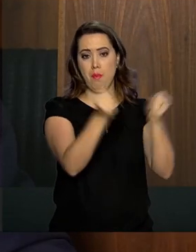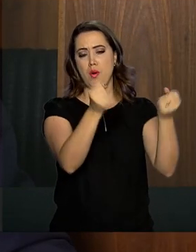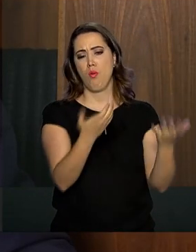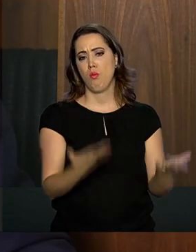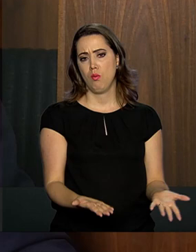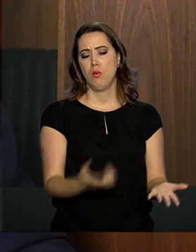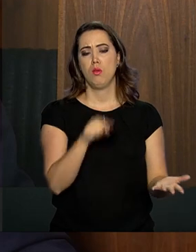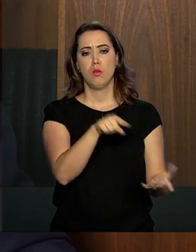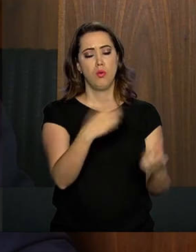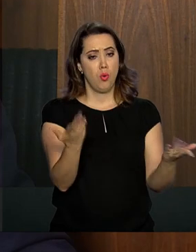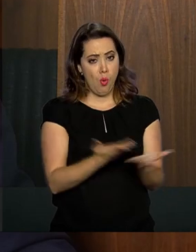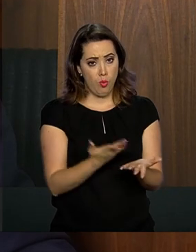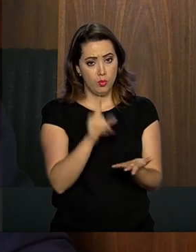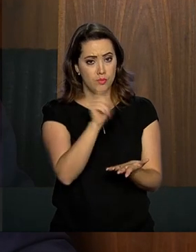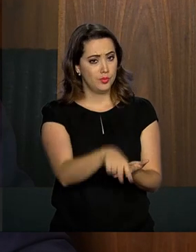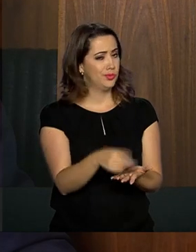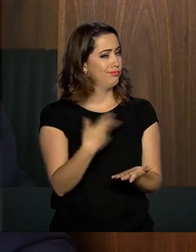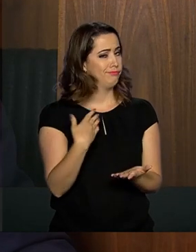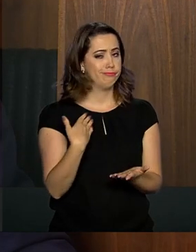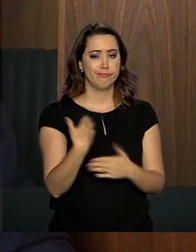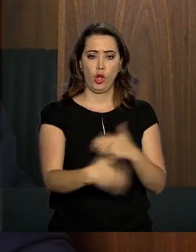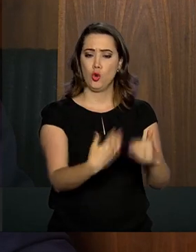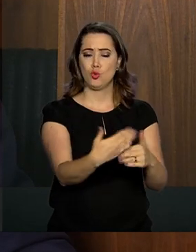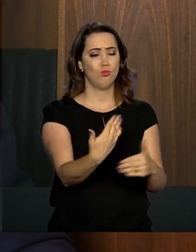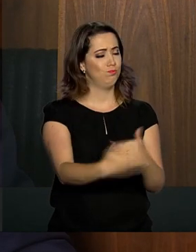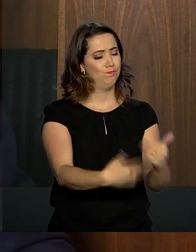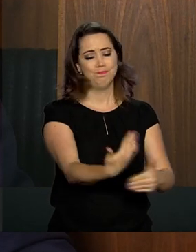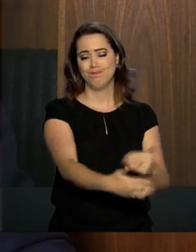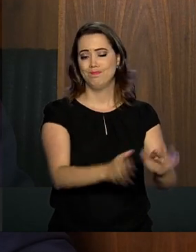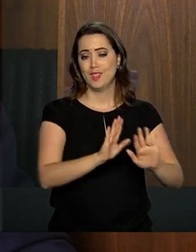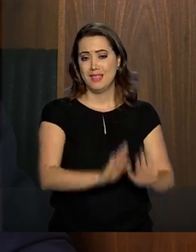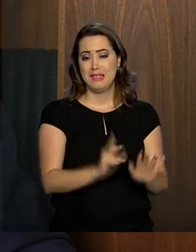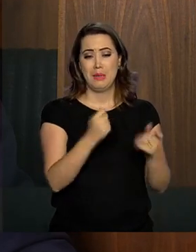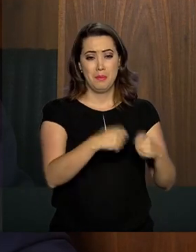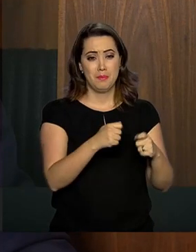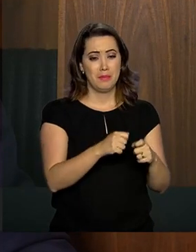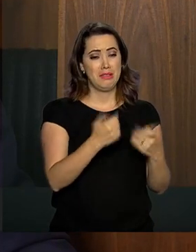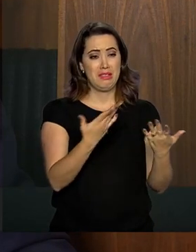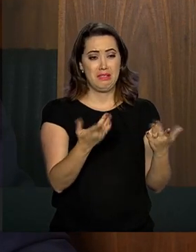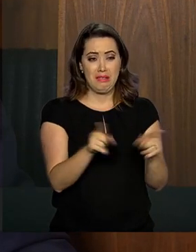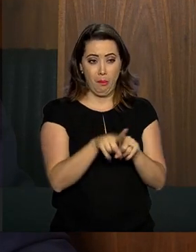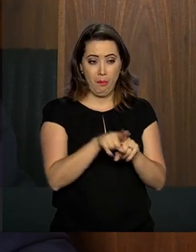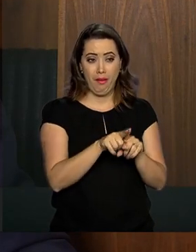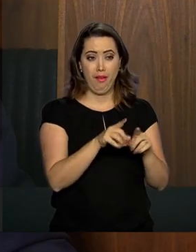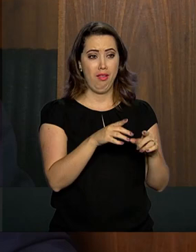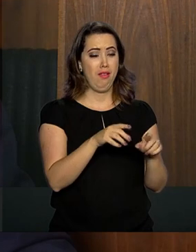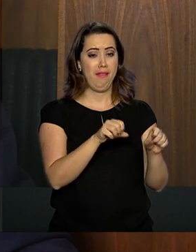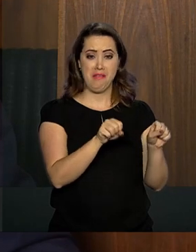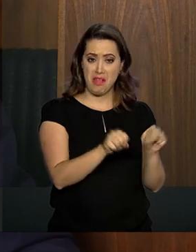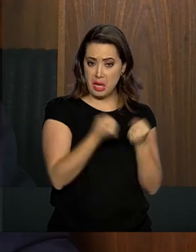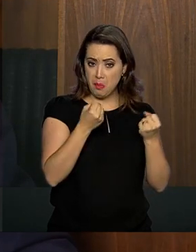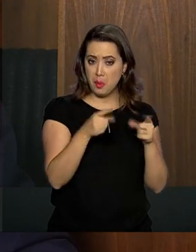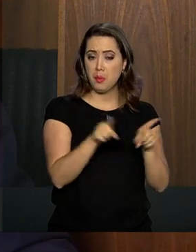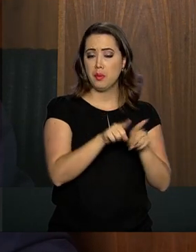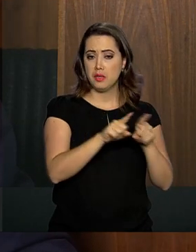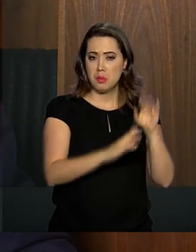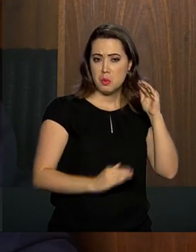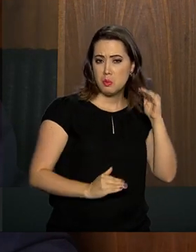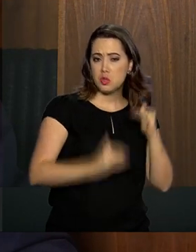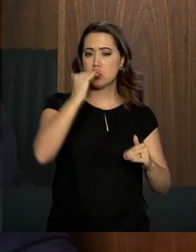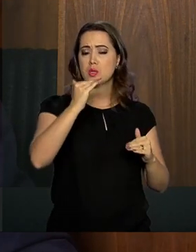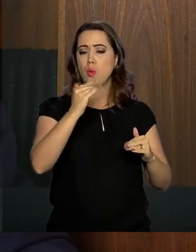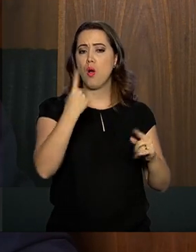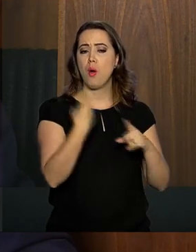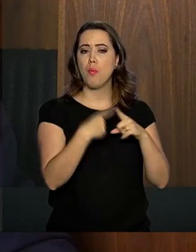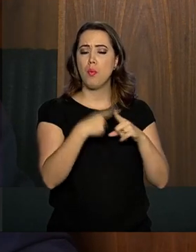O modelo que existe hoje é insustentável e é desigual. Ele é desigual porque poucas pessoas ganham